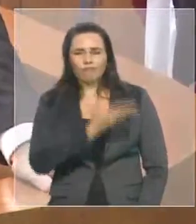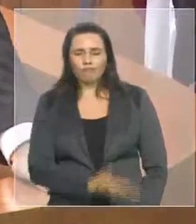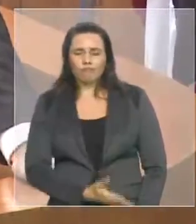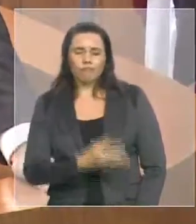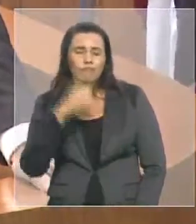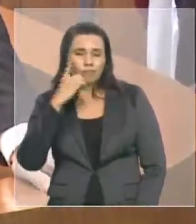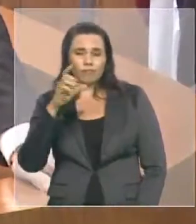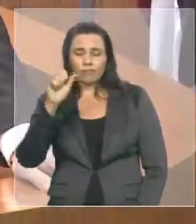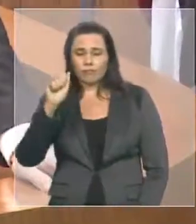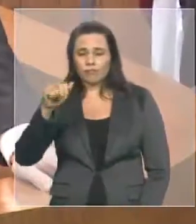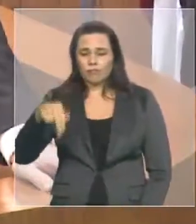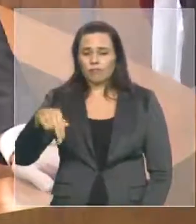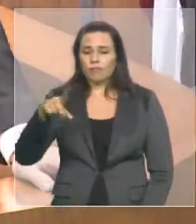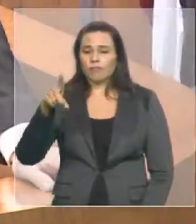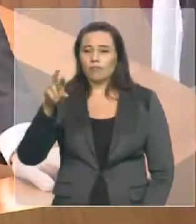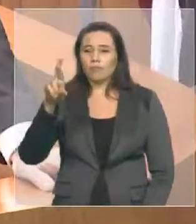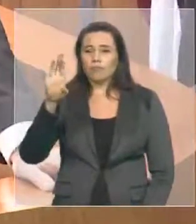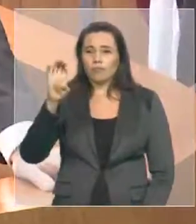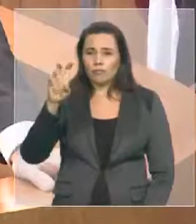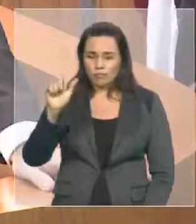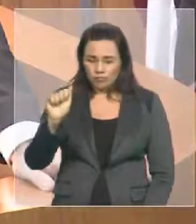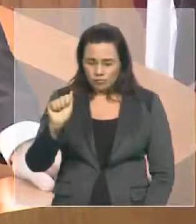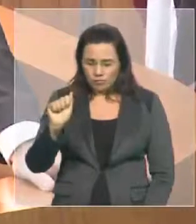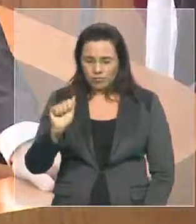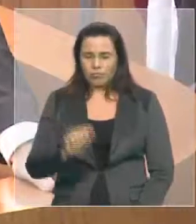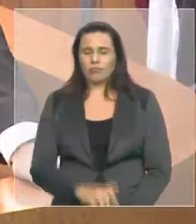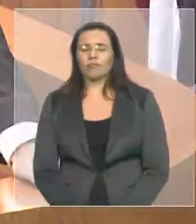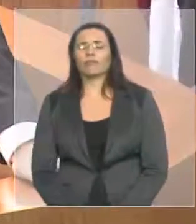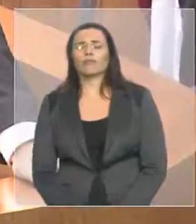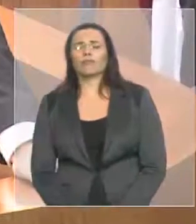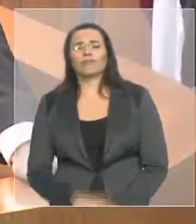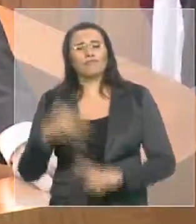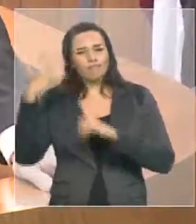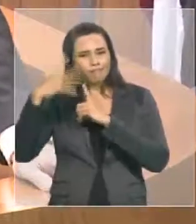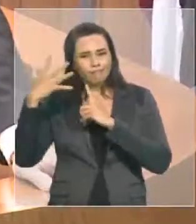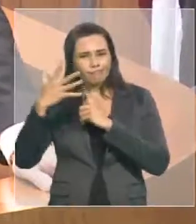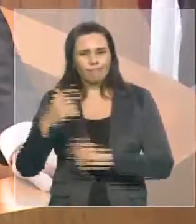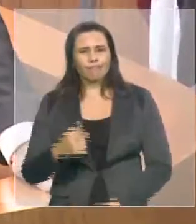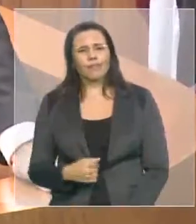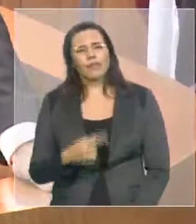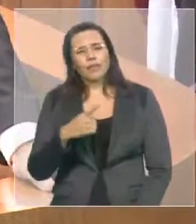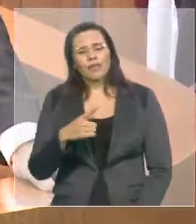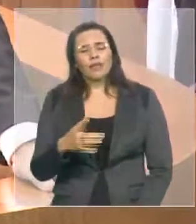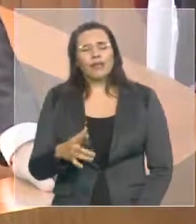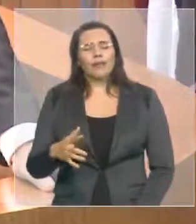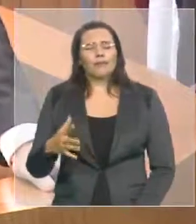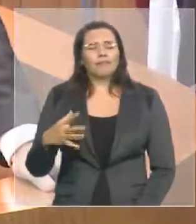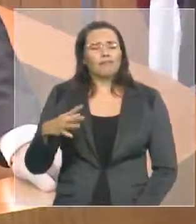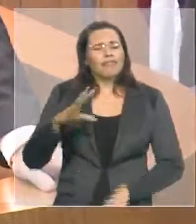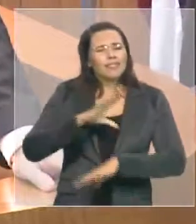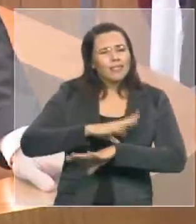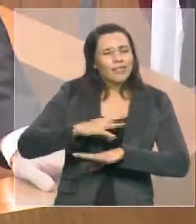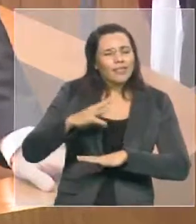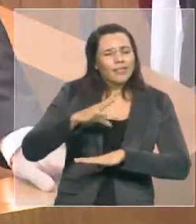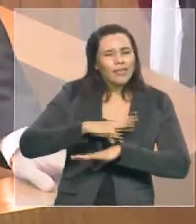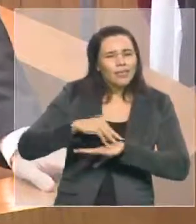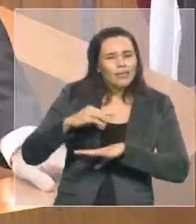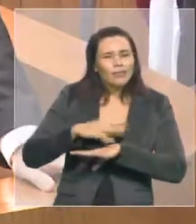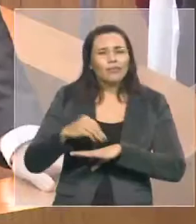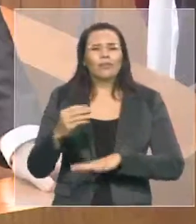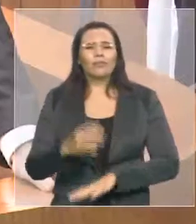que chegou tão simpática aqui do recesso, mas na hora que sobe na tribuna ela se transforma.